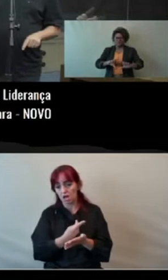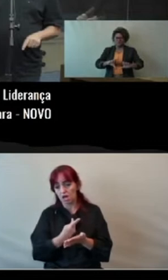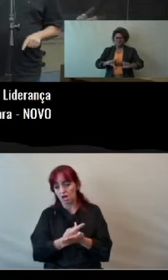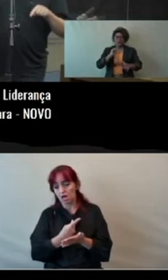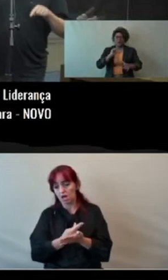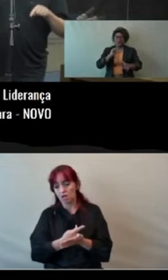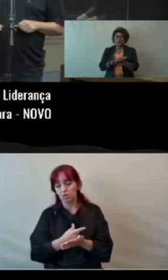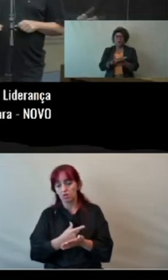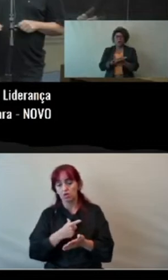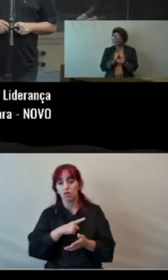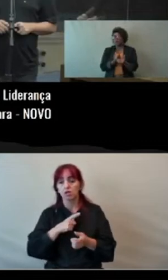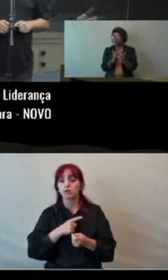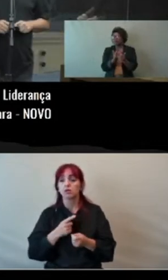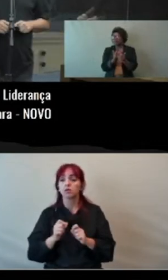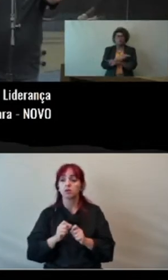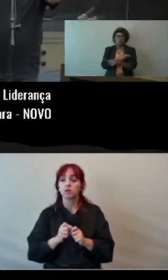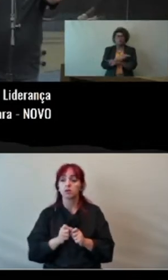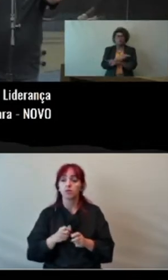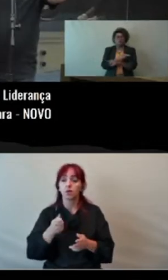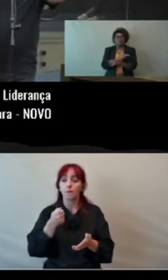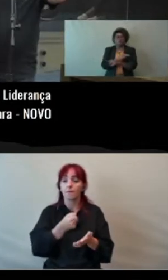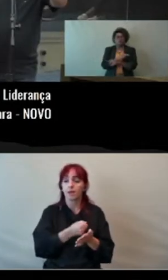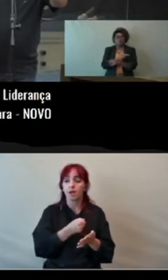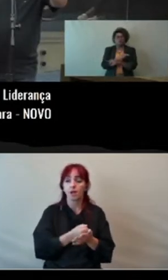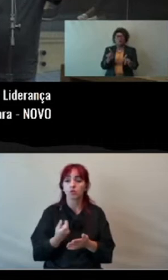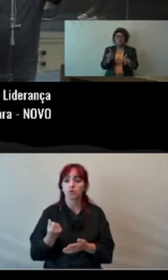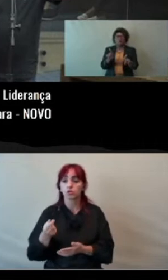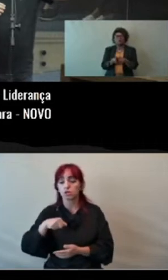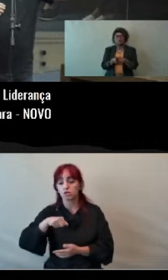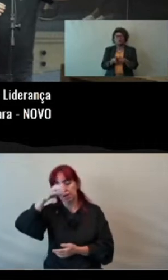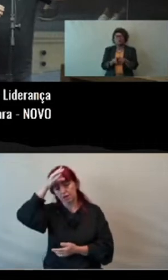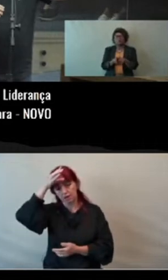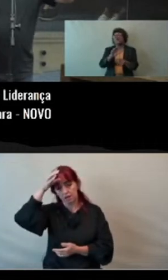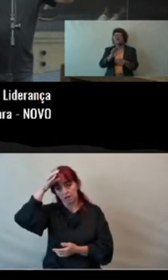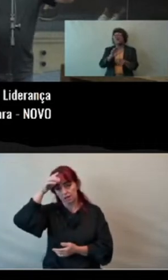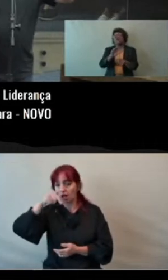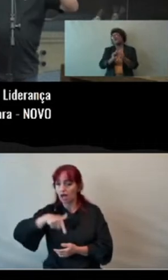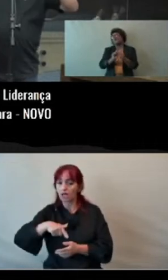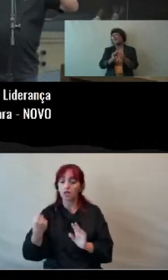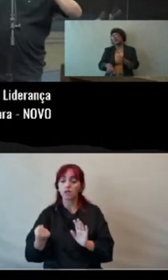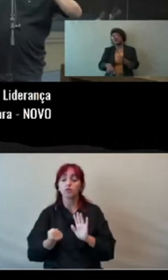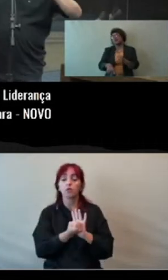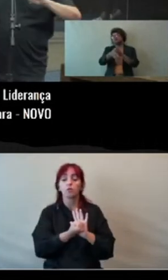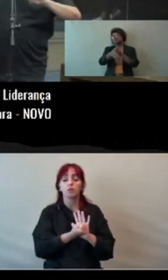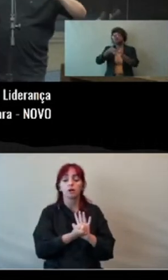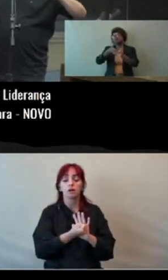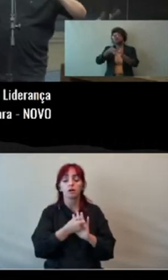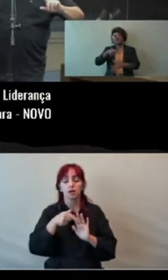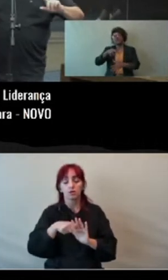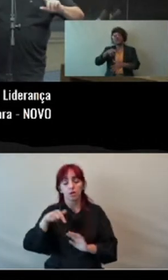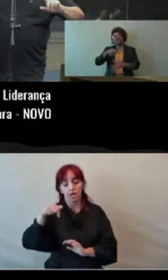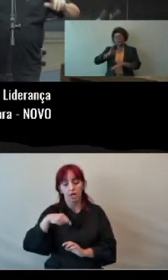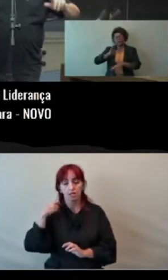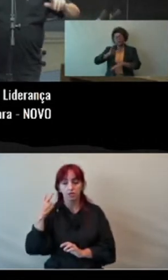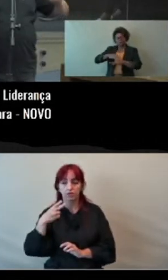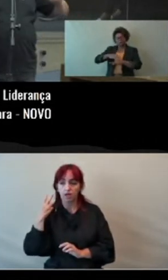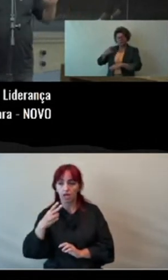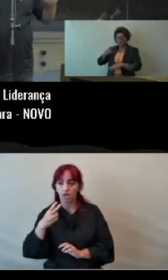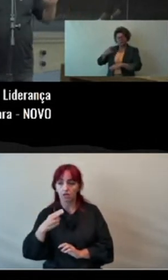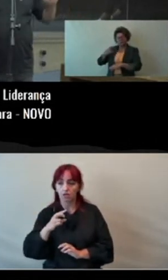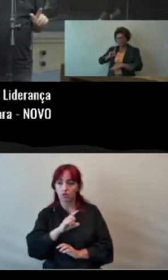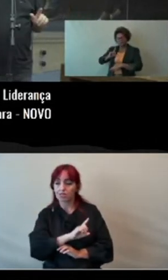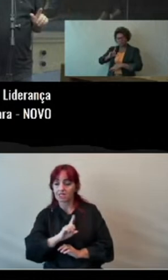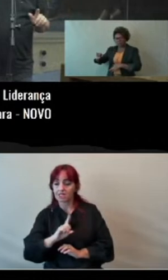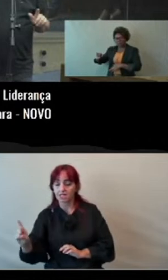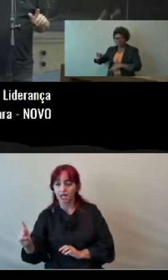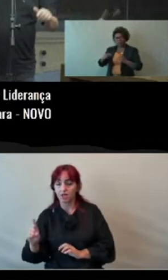dinheiro desta casa. Vou aqui fazer um registro. Este vereador saiu da reunião antes